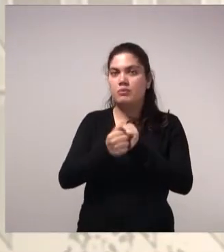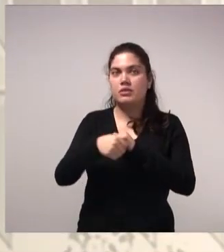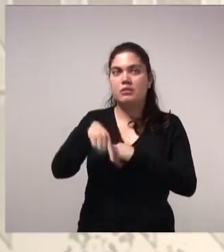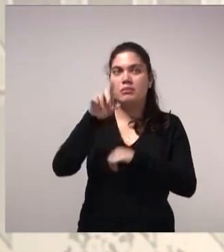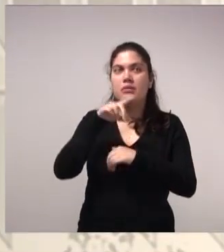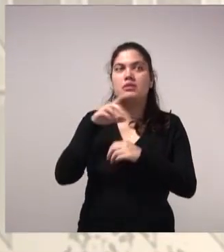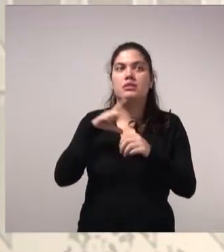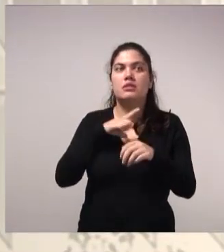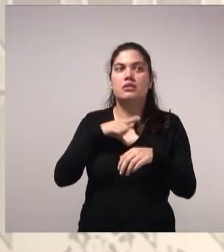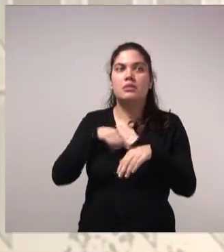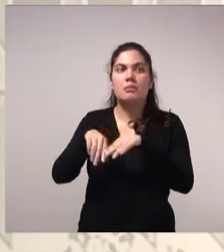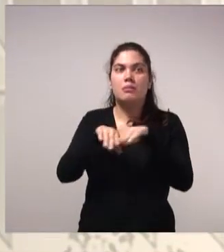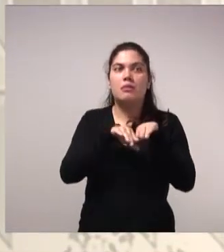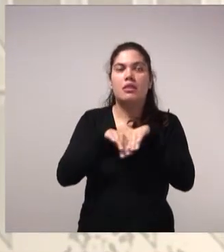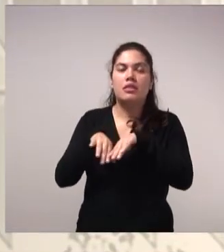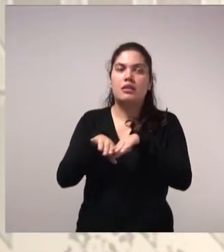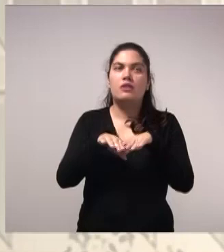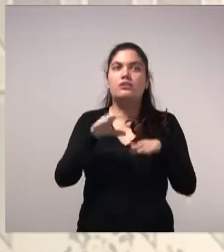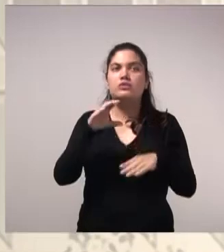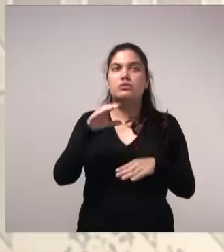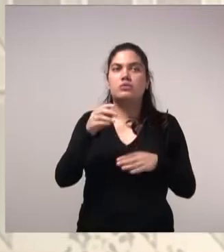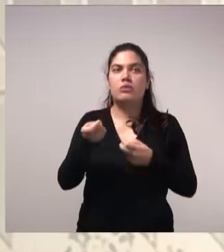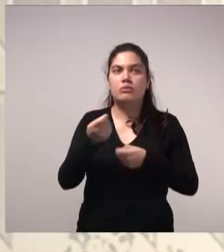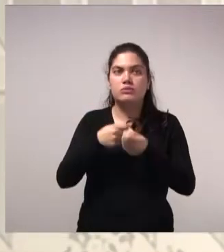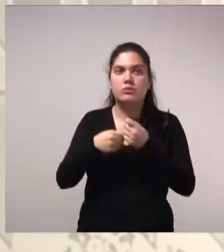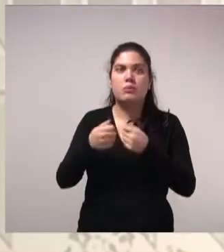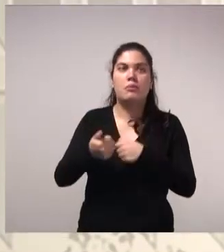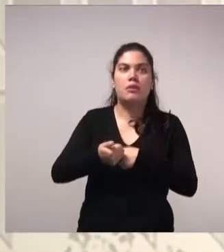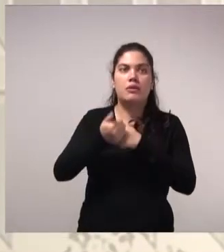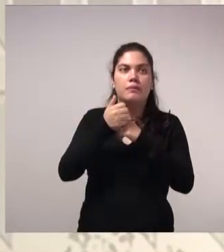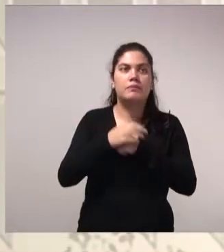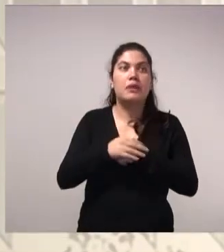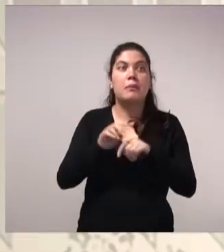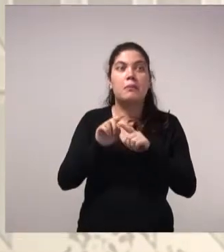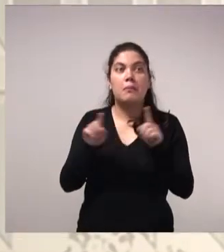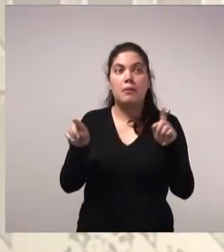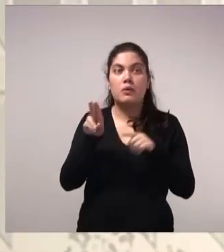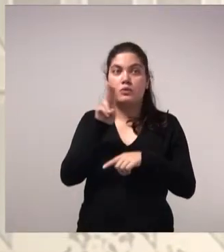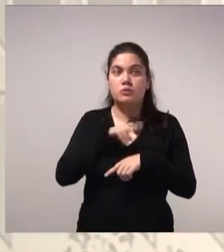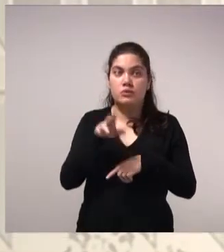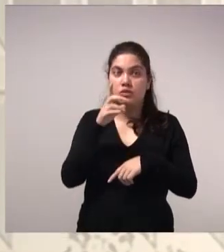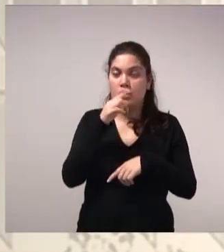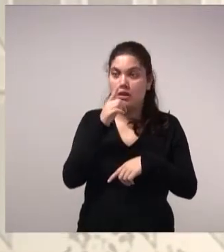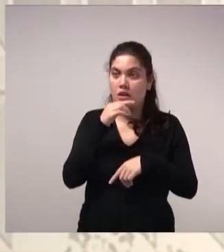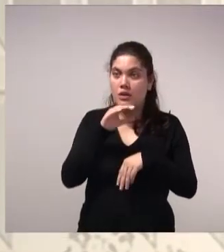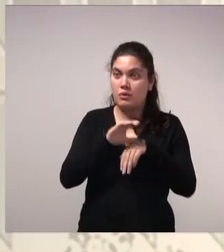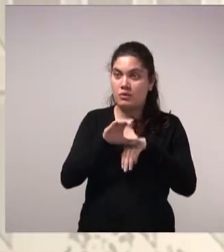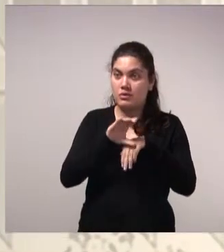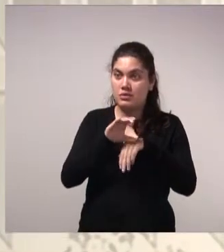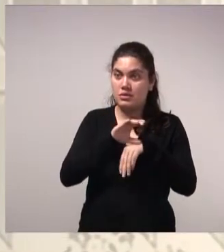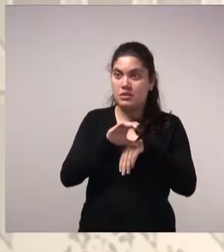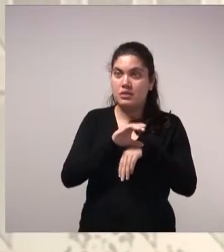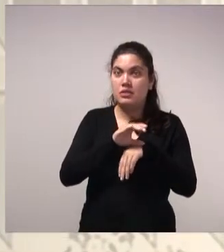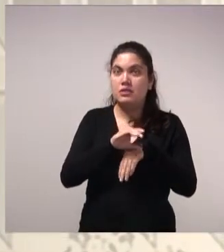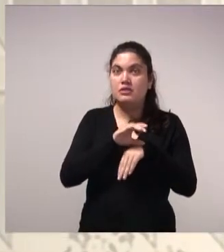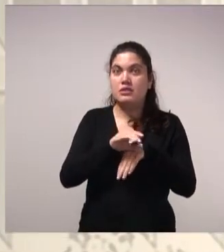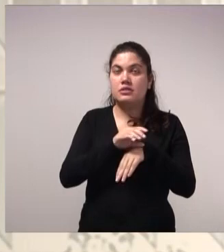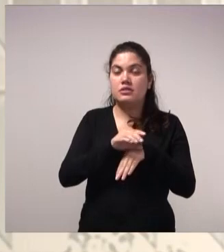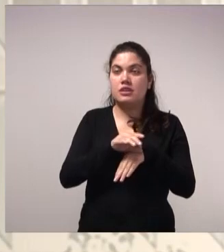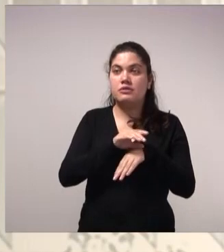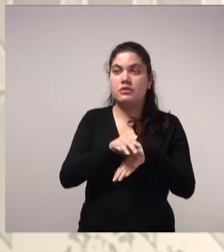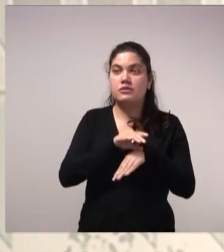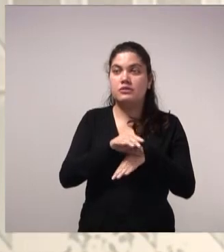padrões de consumo. Já o reuso de água cinzas para residências de alto padrão, casas,